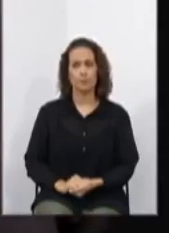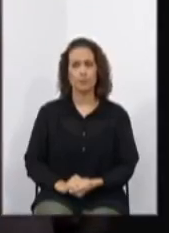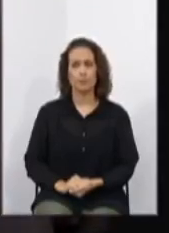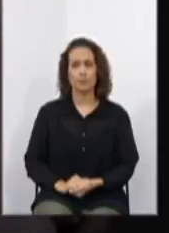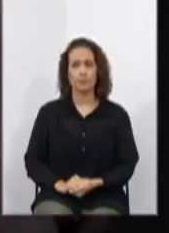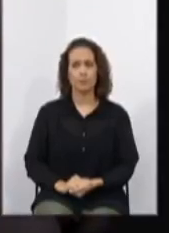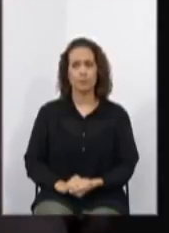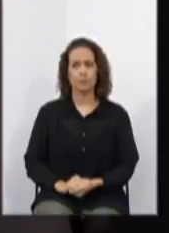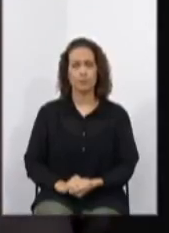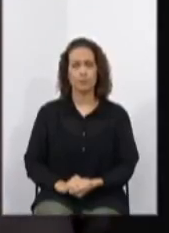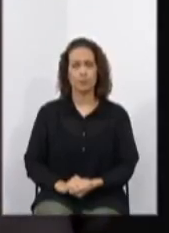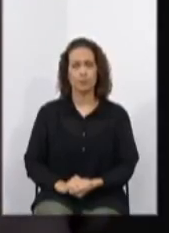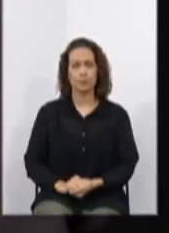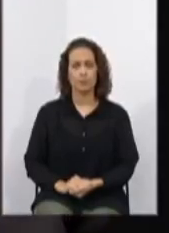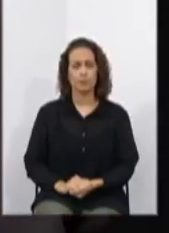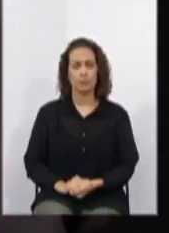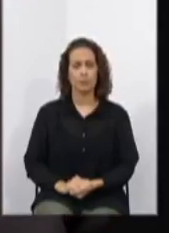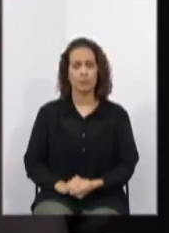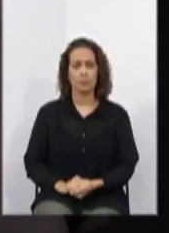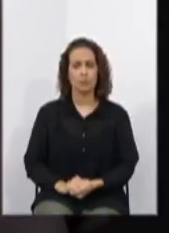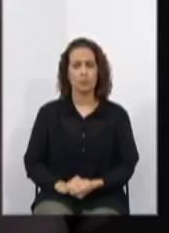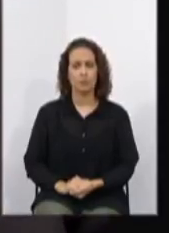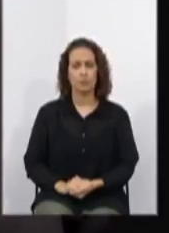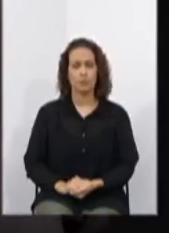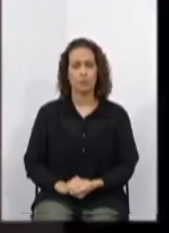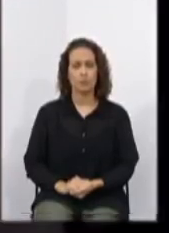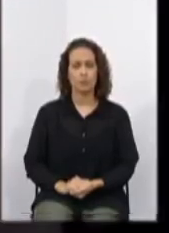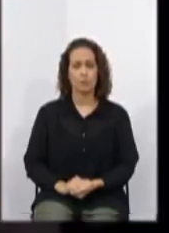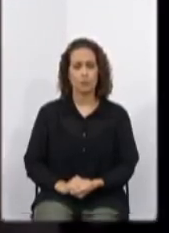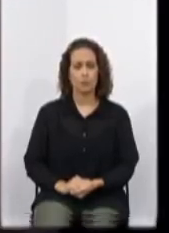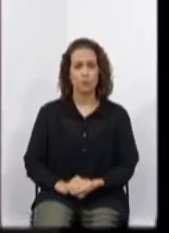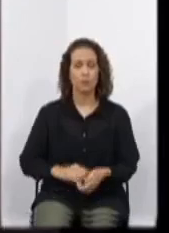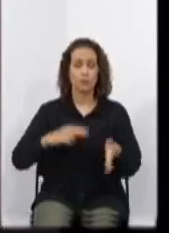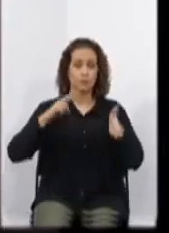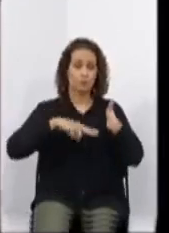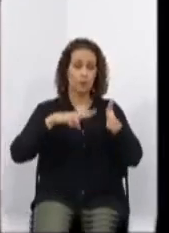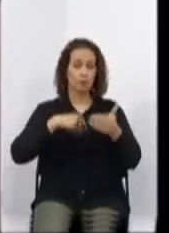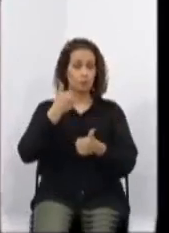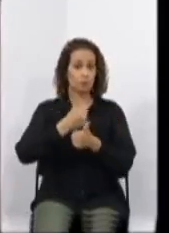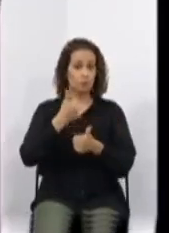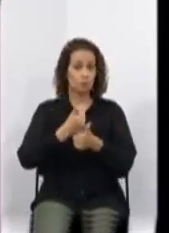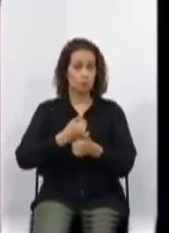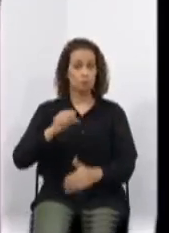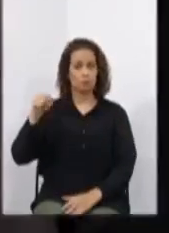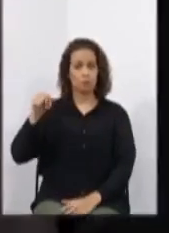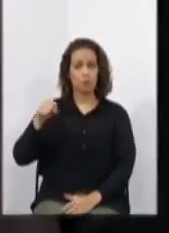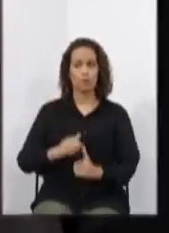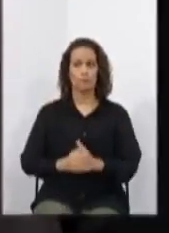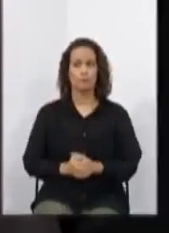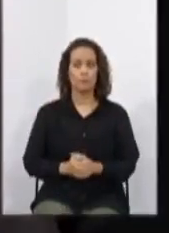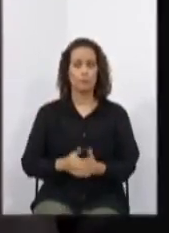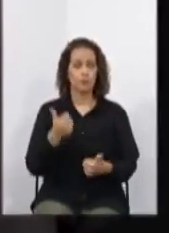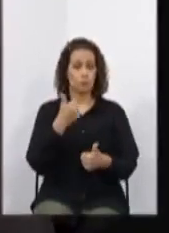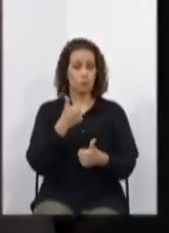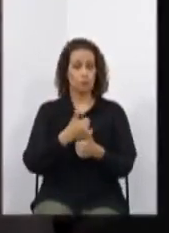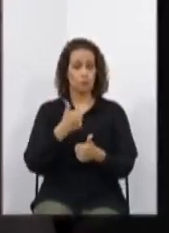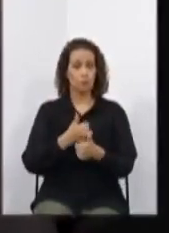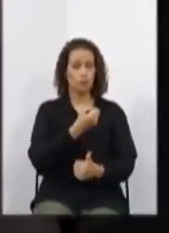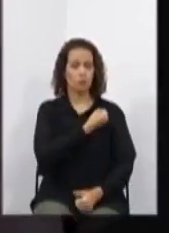Substitutivo, vai ler o substitutivo, presidente? Sim, sim, doutor Paulo. Substitutivo número 1.